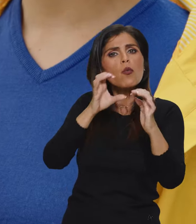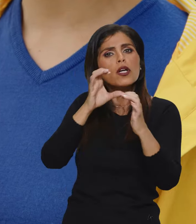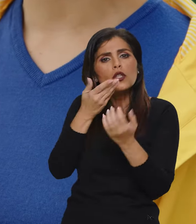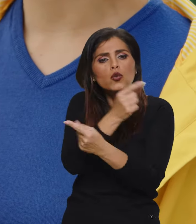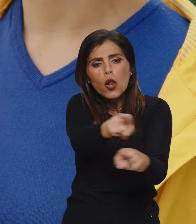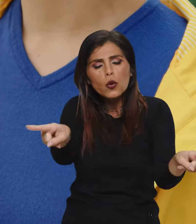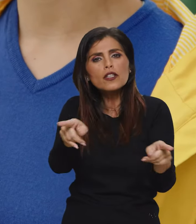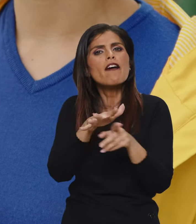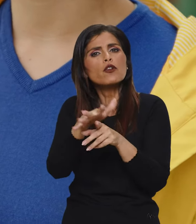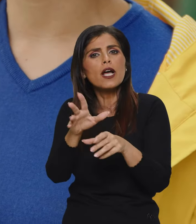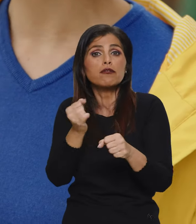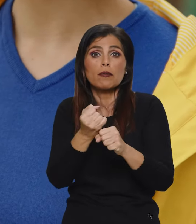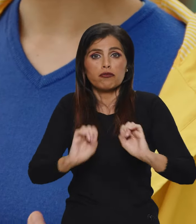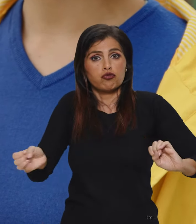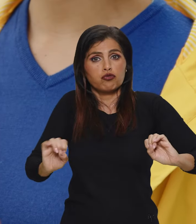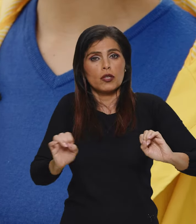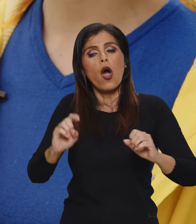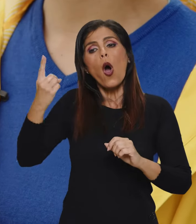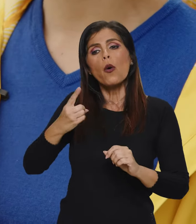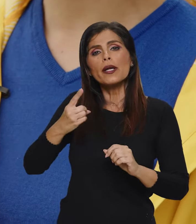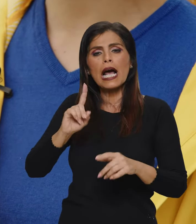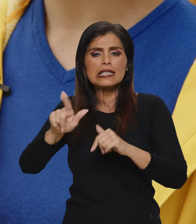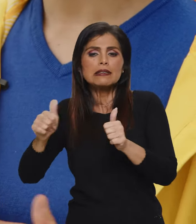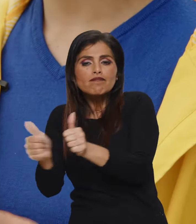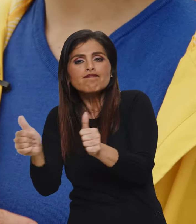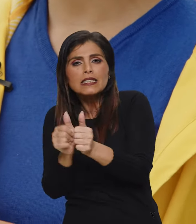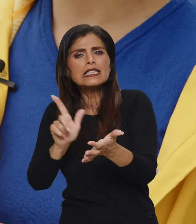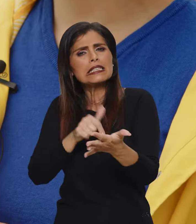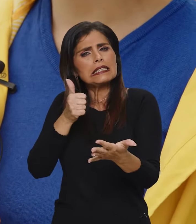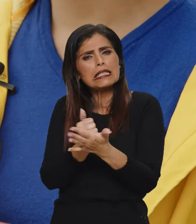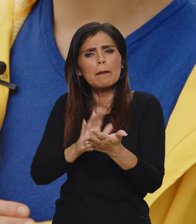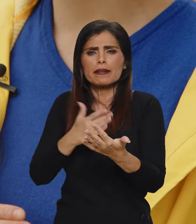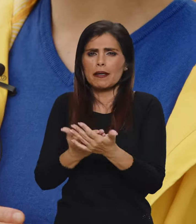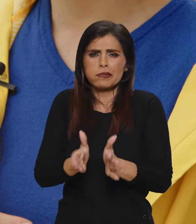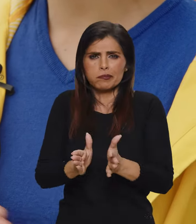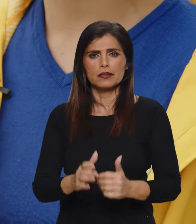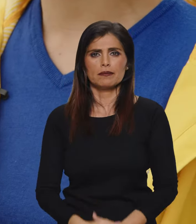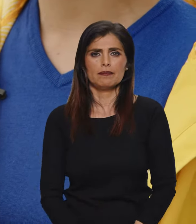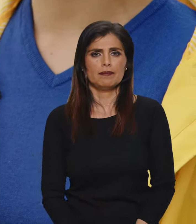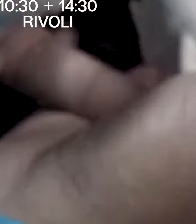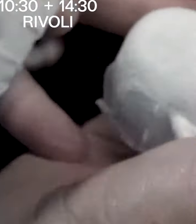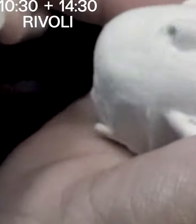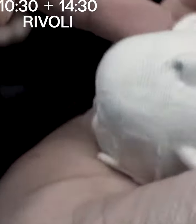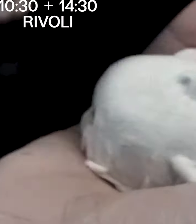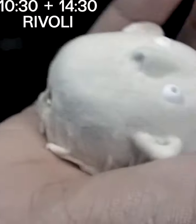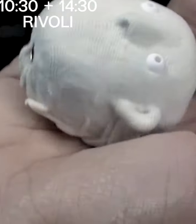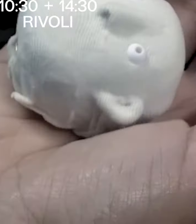podíamos estabelecer uma comunicação com os alunos sem interferir no trabalho e sem obrigá-los a estarem sempre a recorrer à intérprete.